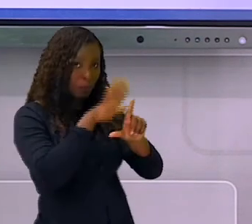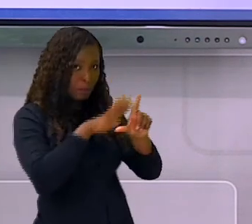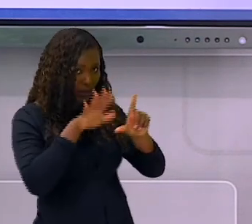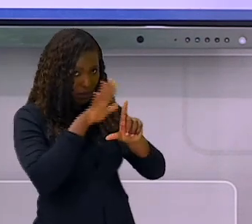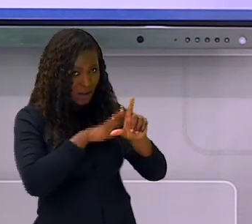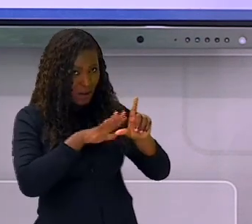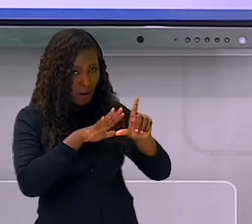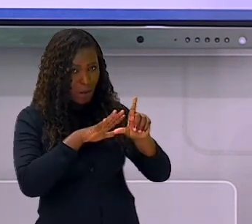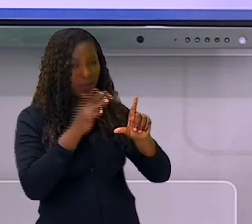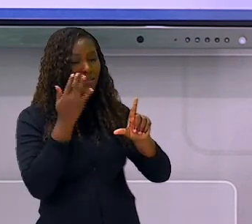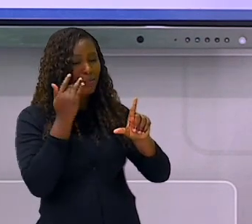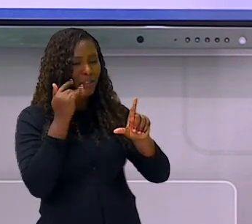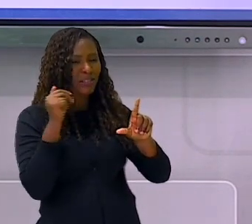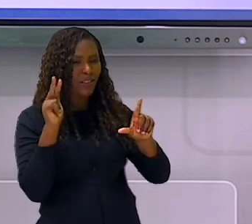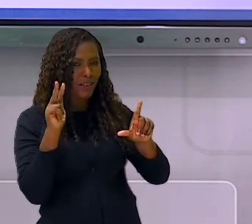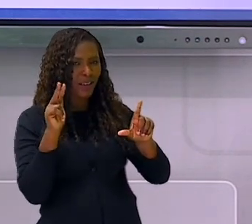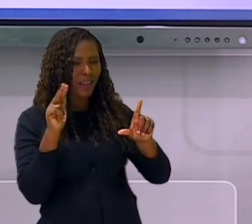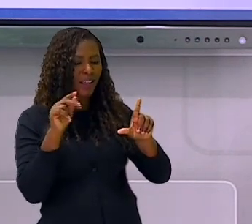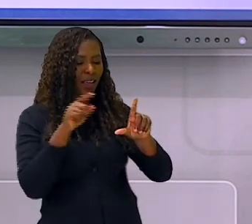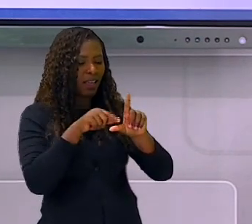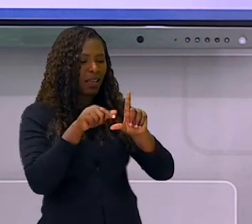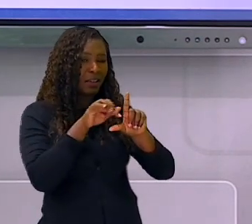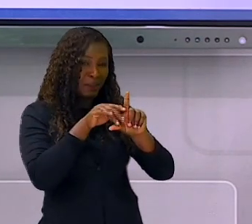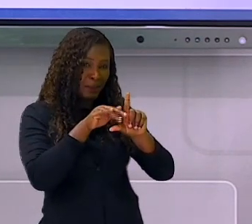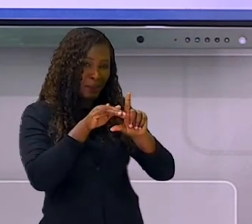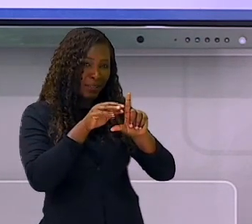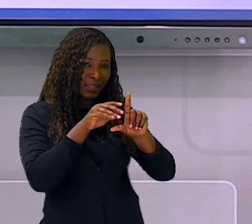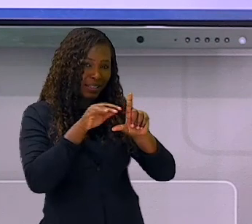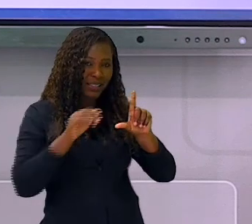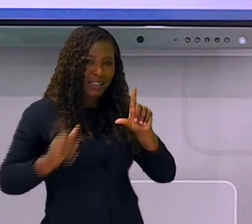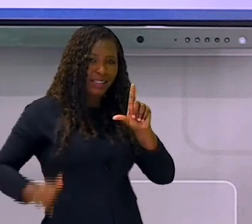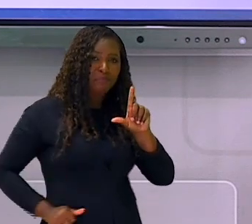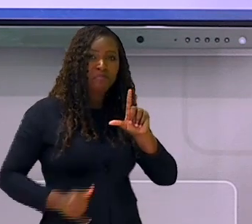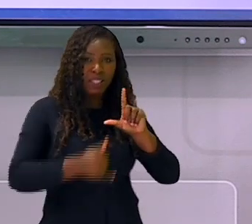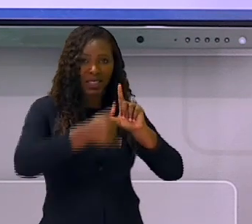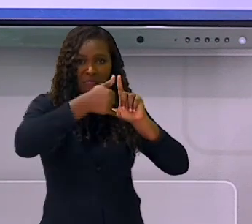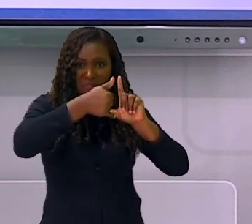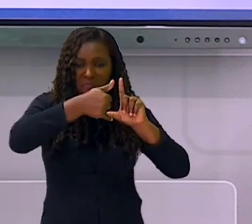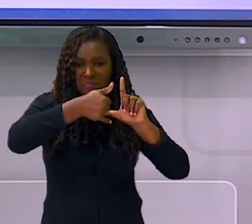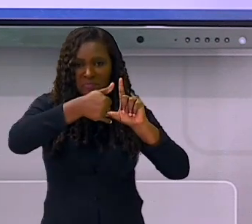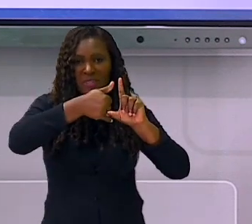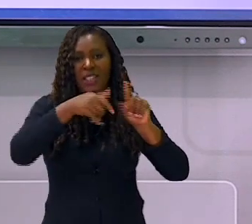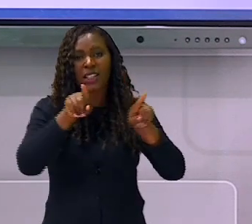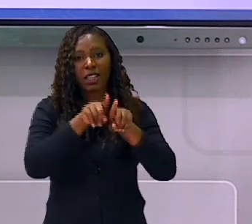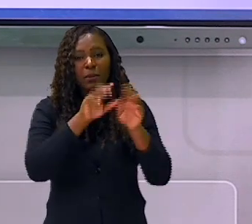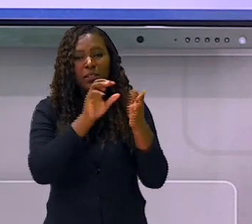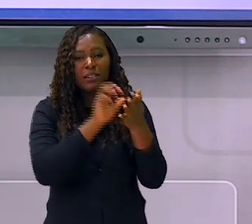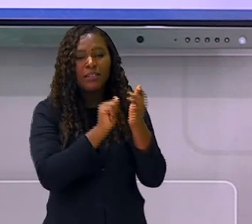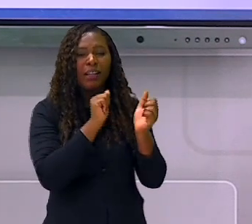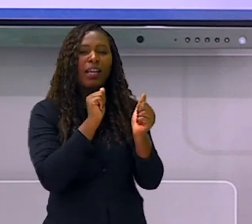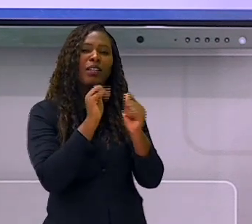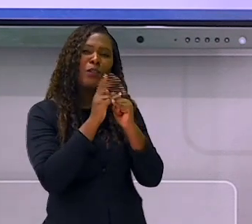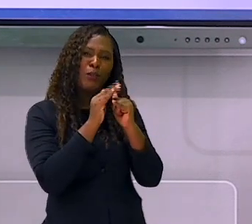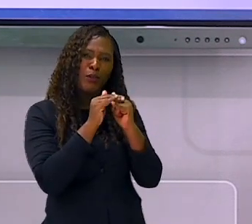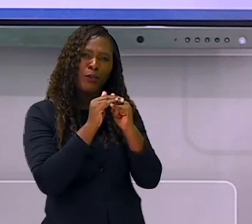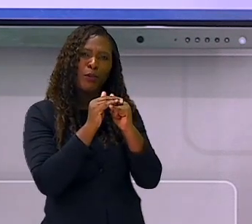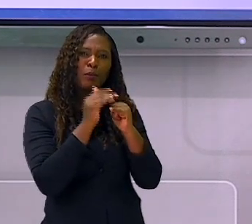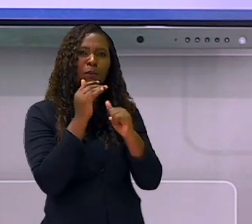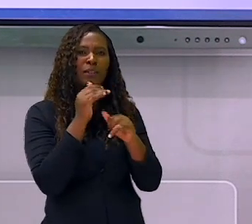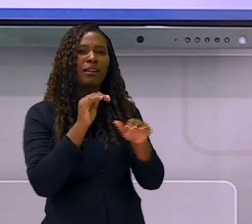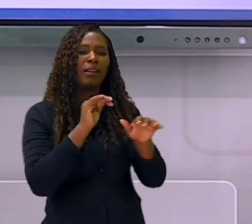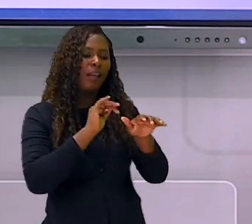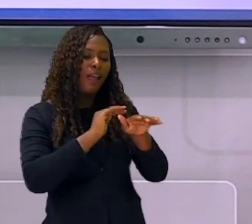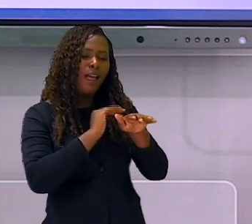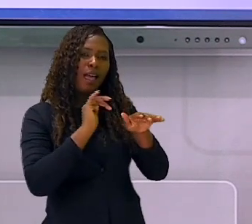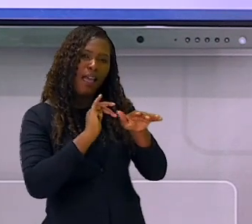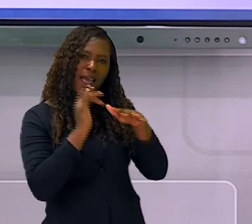SMEDGV, aponte a câmera do seu celular na imagem que aparece no canto da tela. Se inscreva em nosso canal do YouTube e